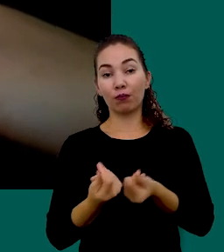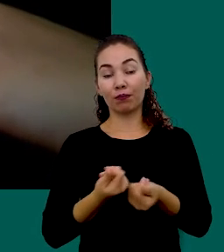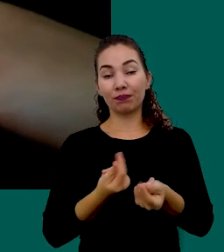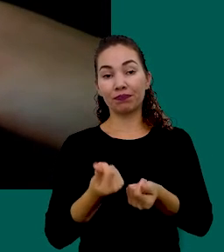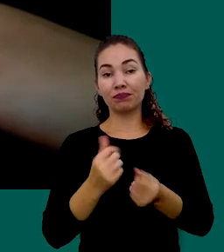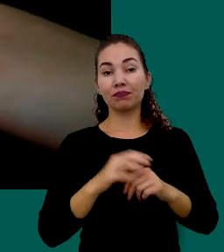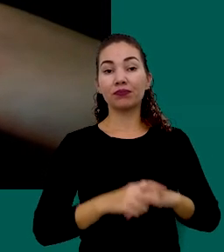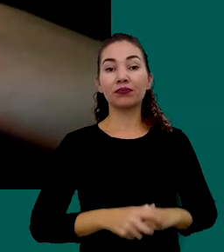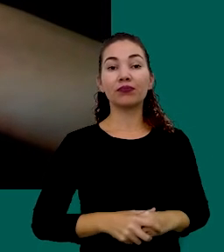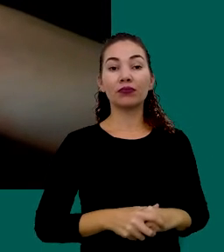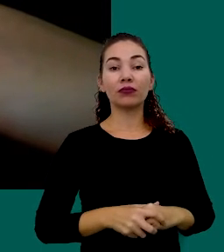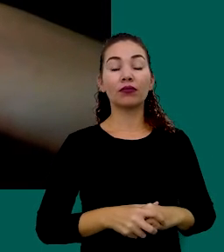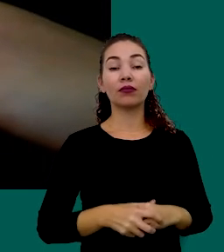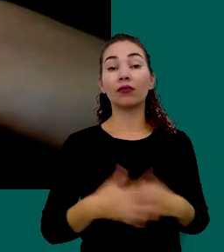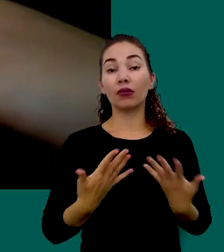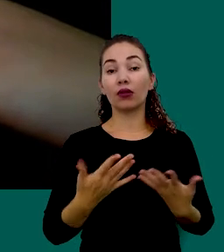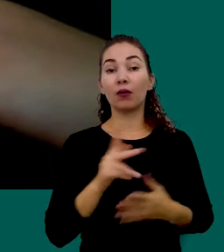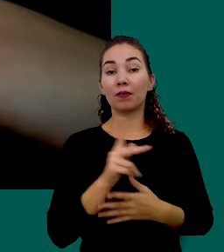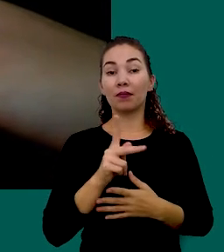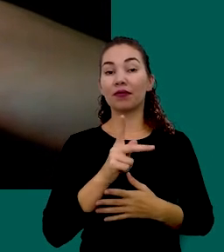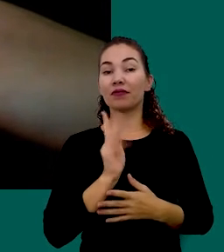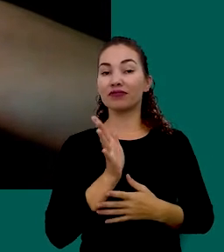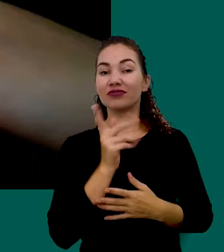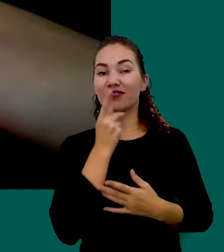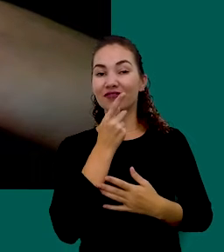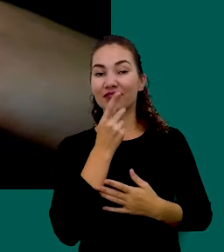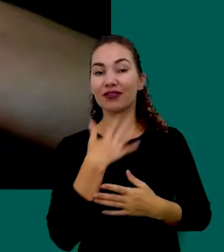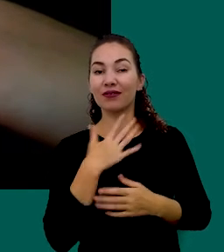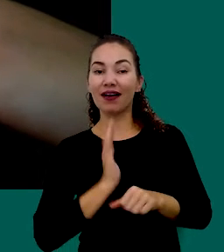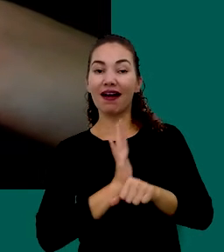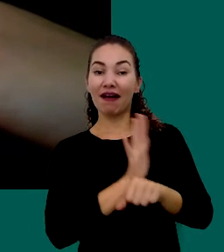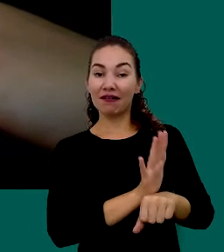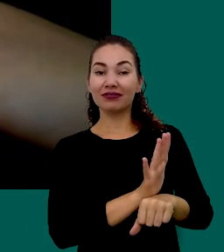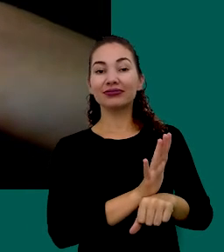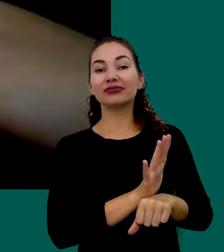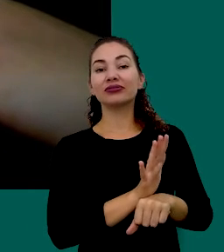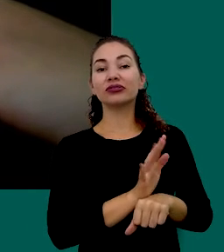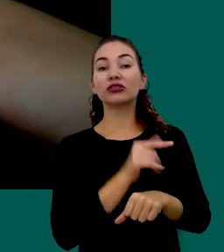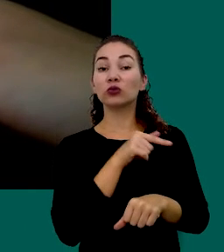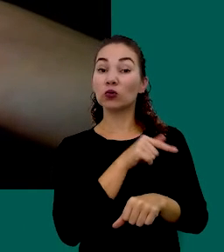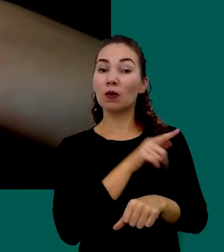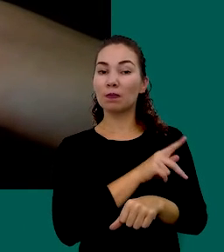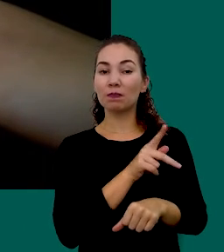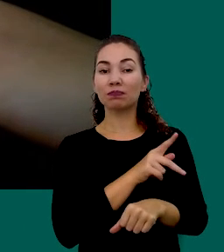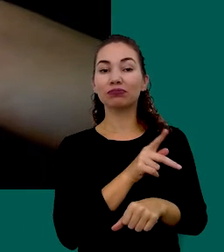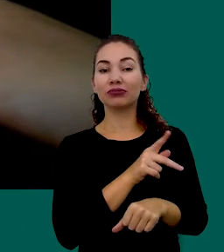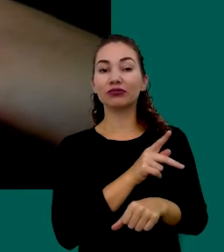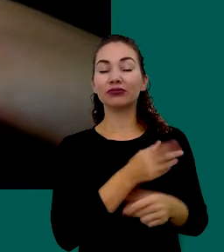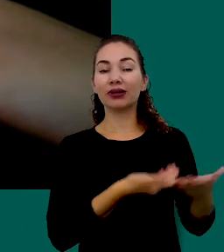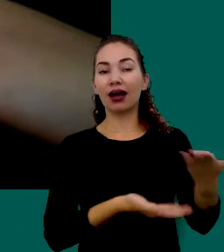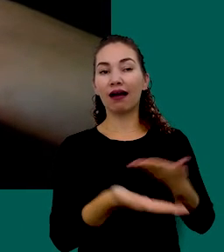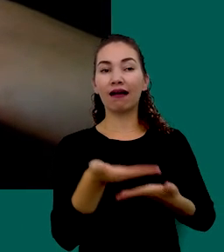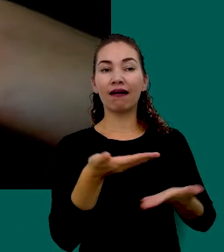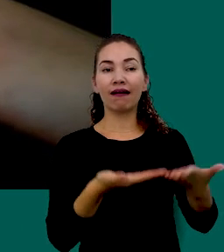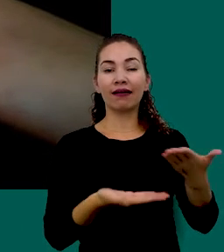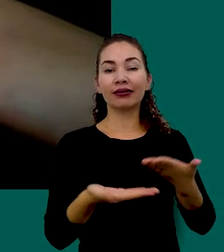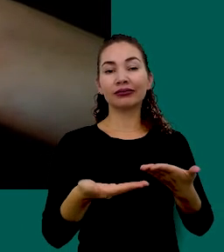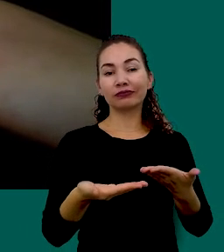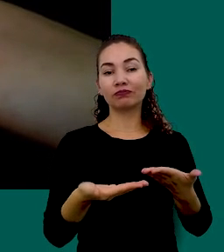Onde Como a prof. Aline Falou Eu auxilio Ela Em atendimentos